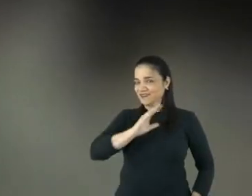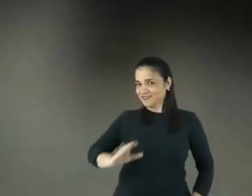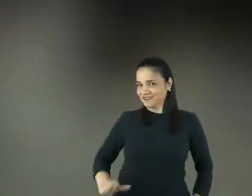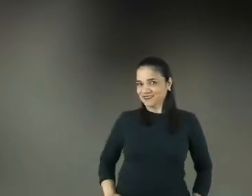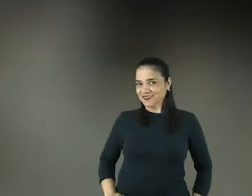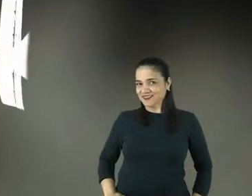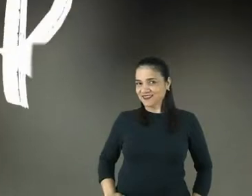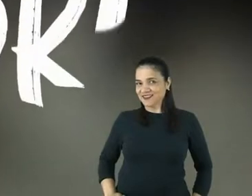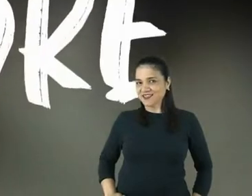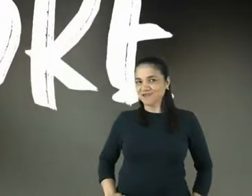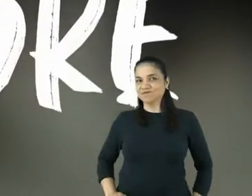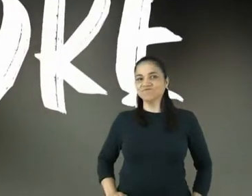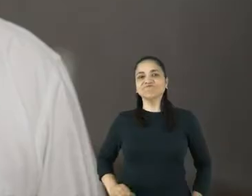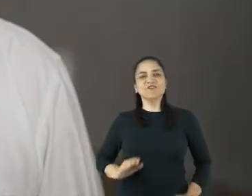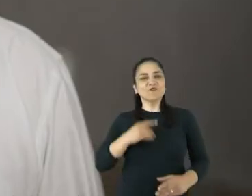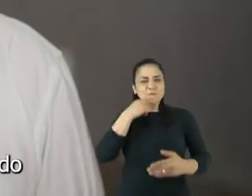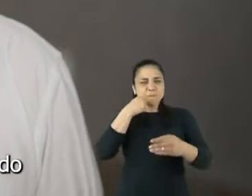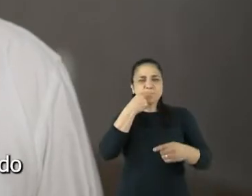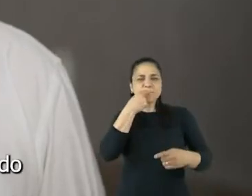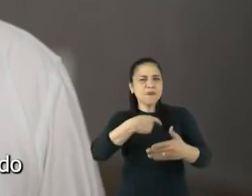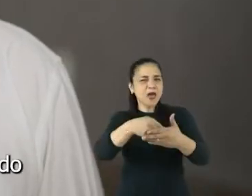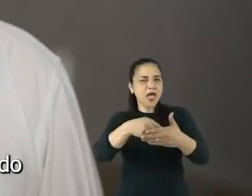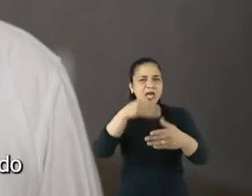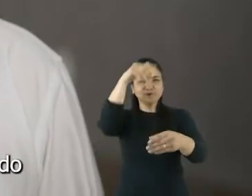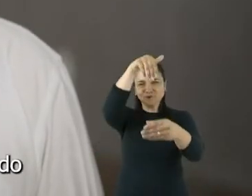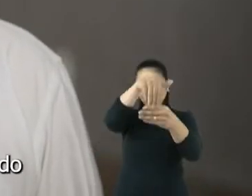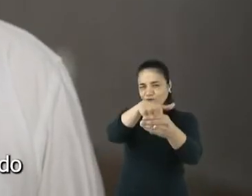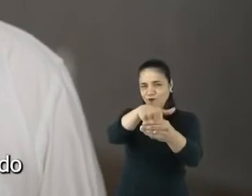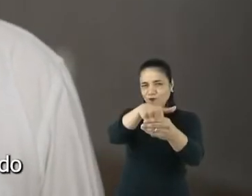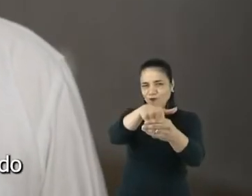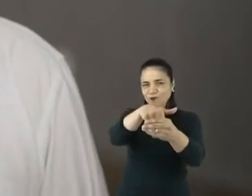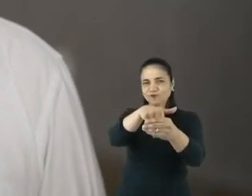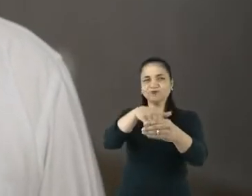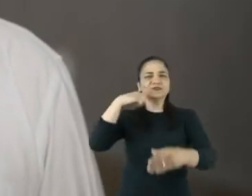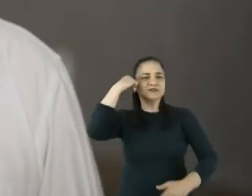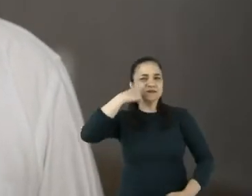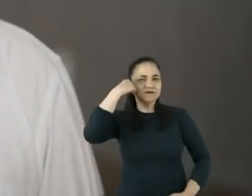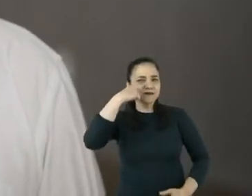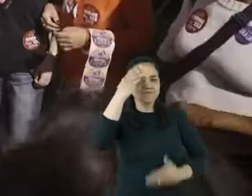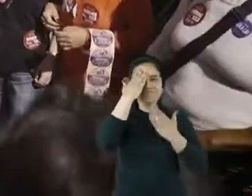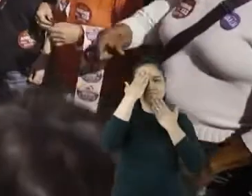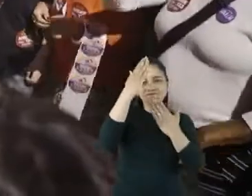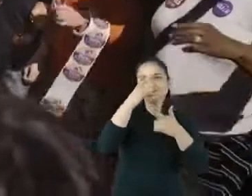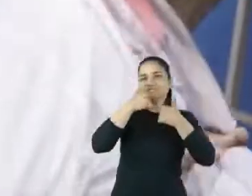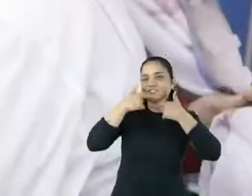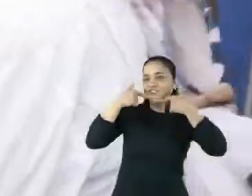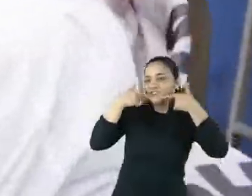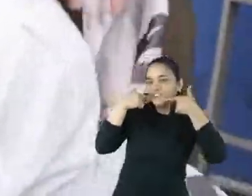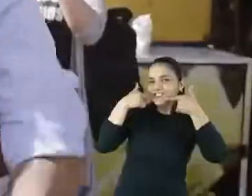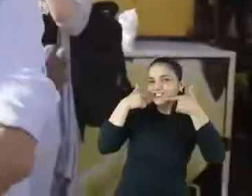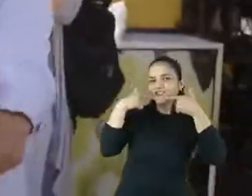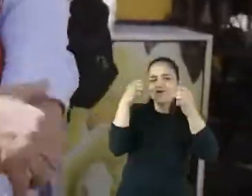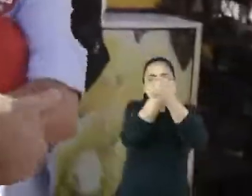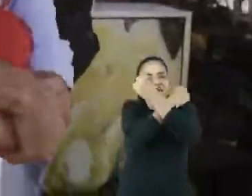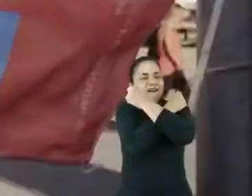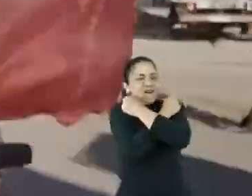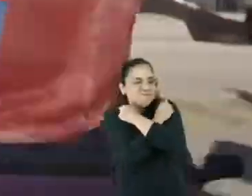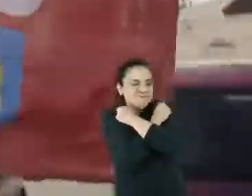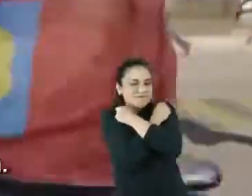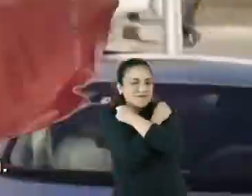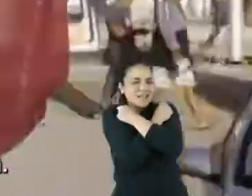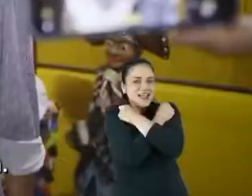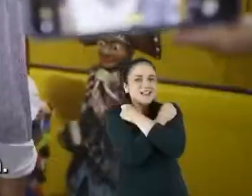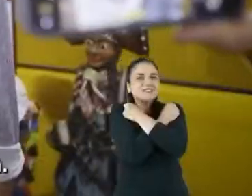Lula é André. Estamos na reta final da campanha para o Senado e eu queria agradecer cada sorriso, cada